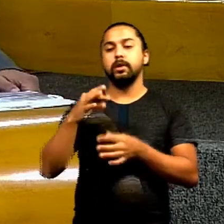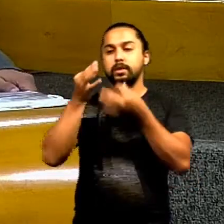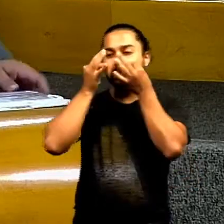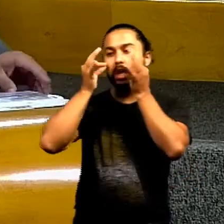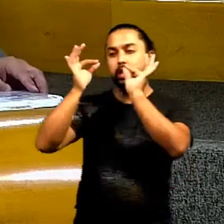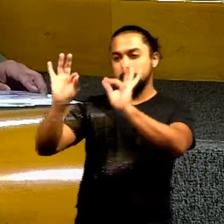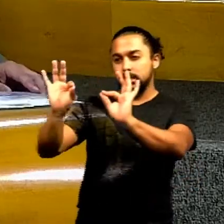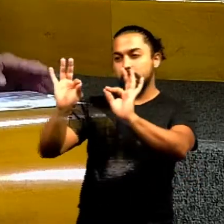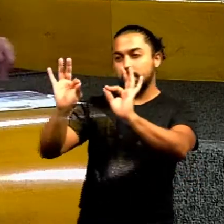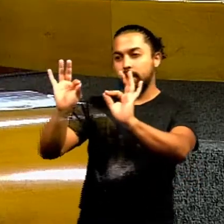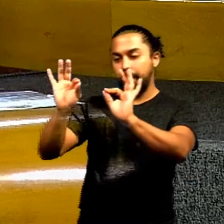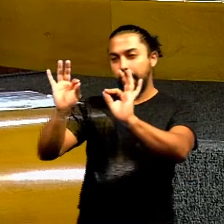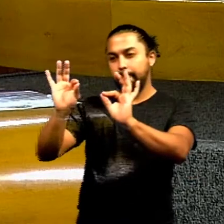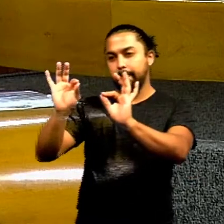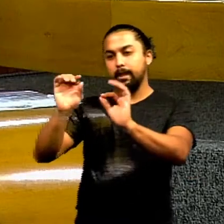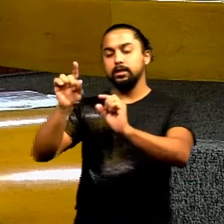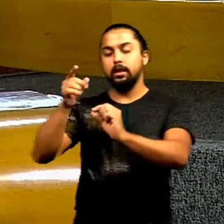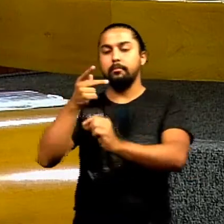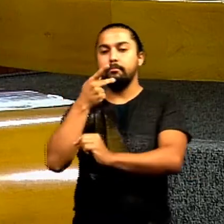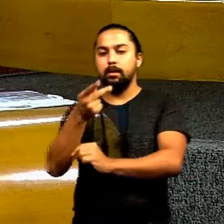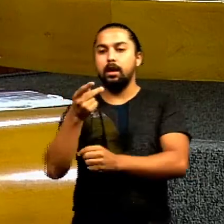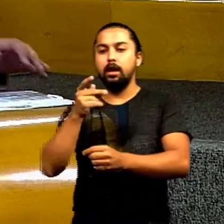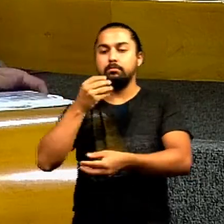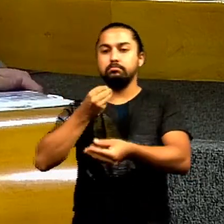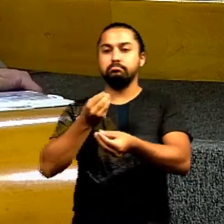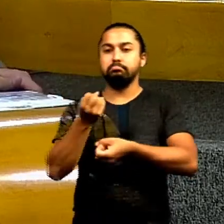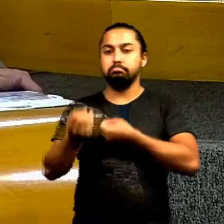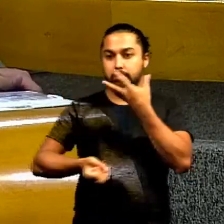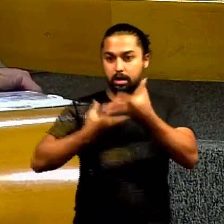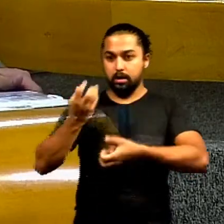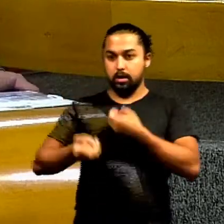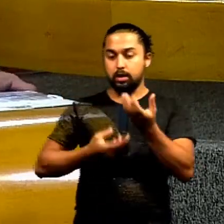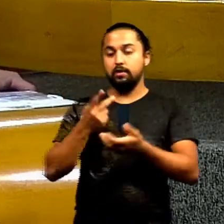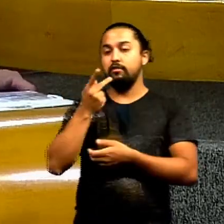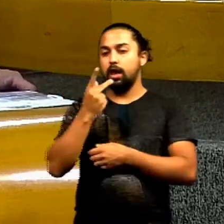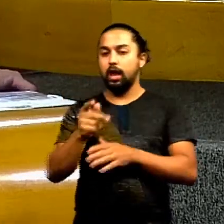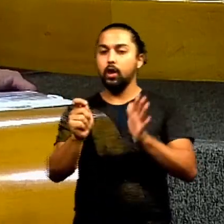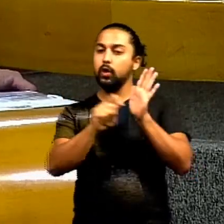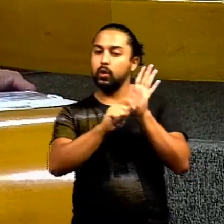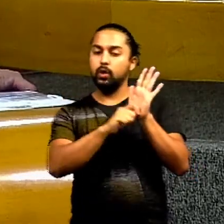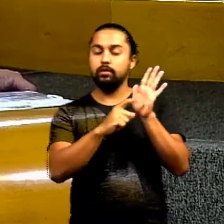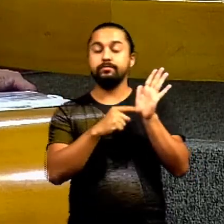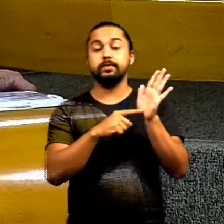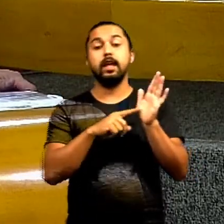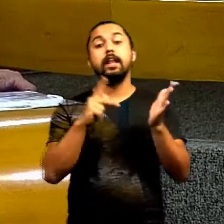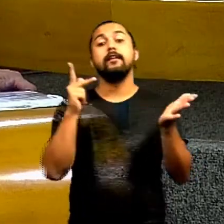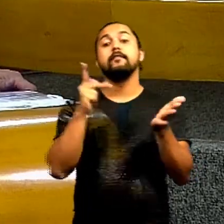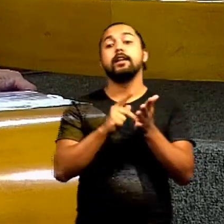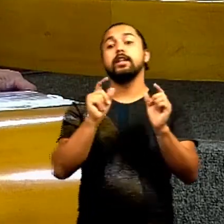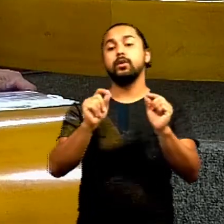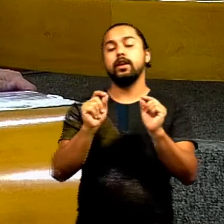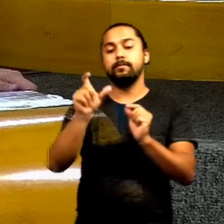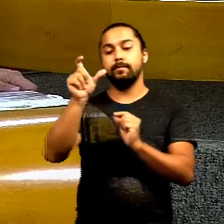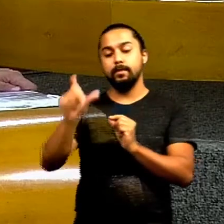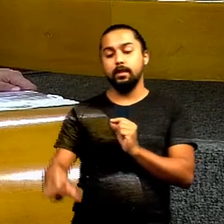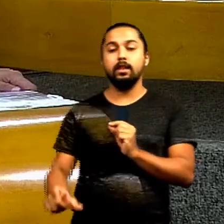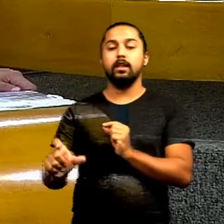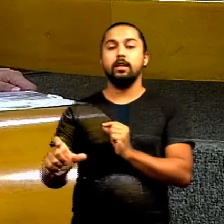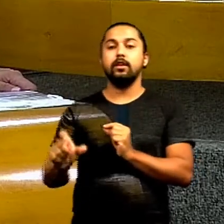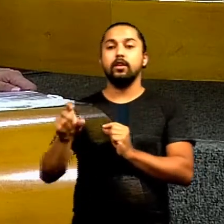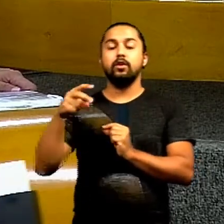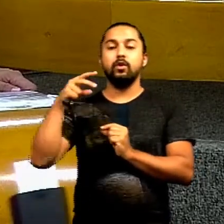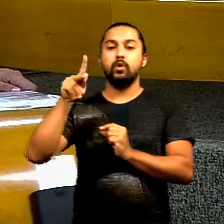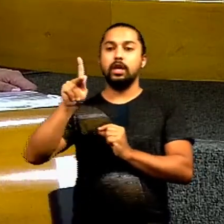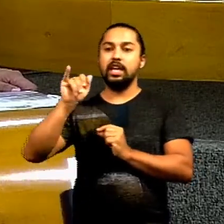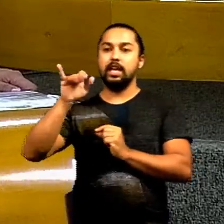prestei bem atenção no pronunciamento de vossa excelência com relação ao canábis porque na verdade o vereador Lucas Quitão não